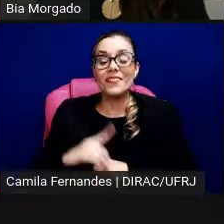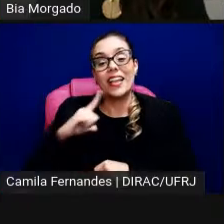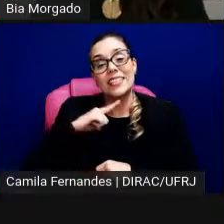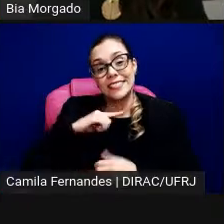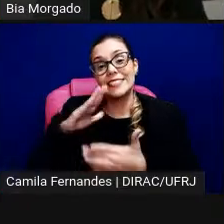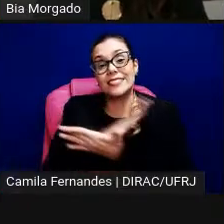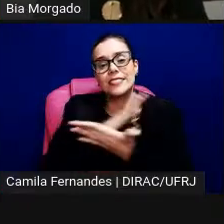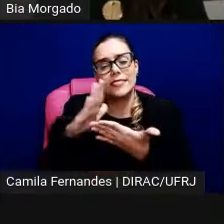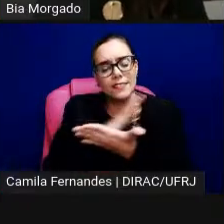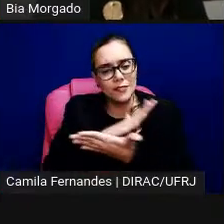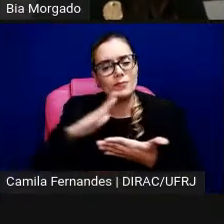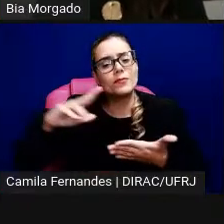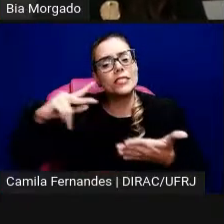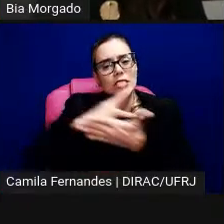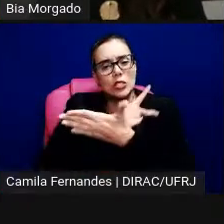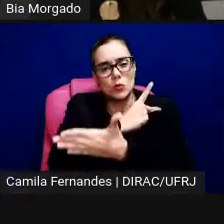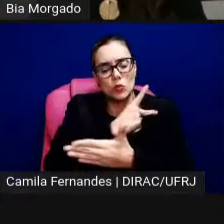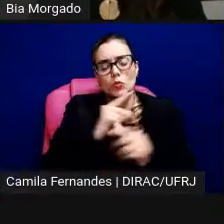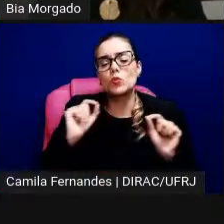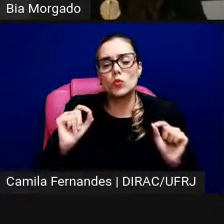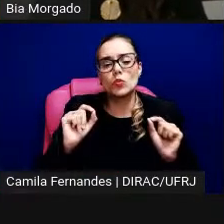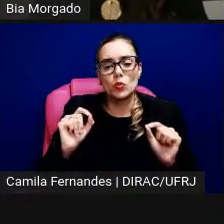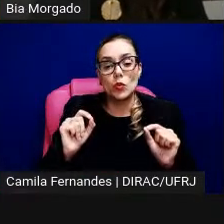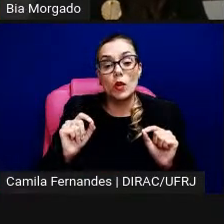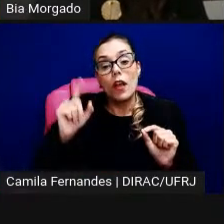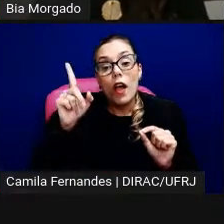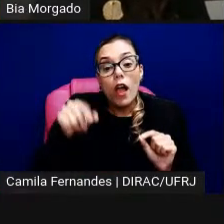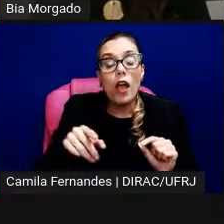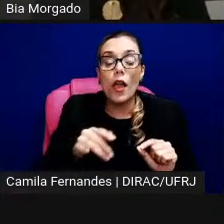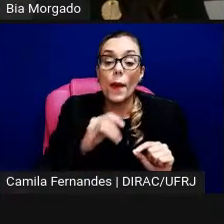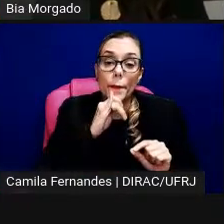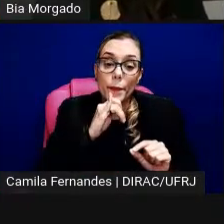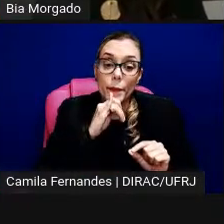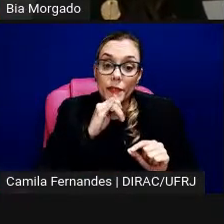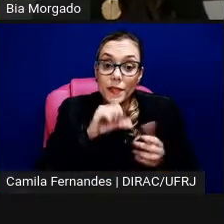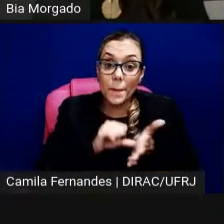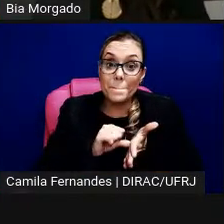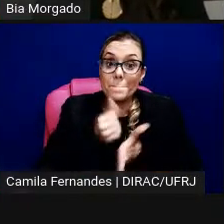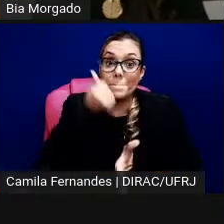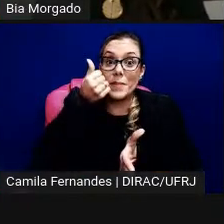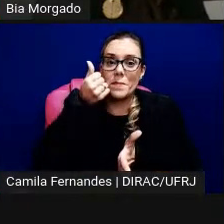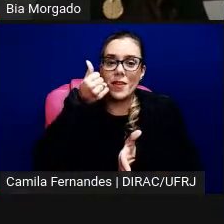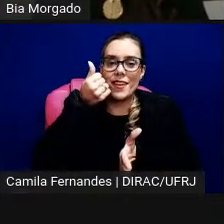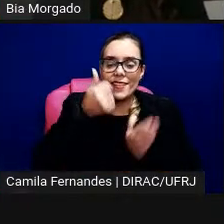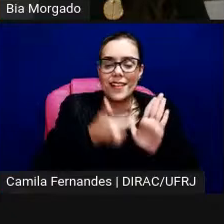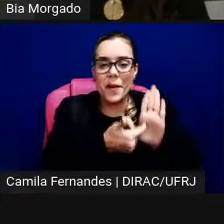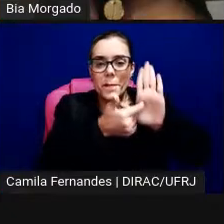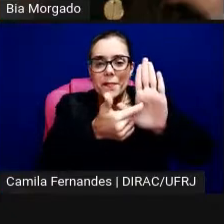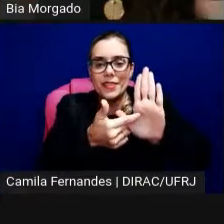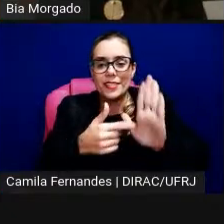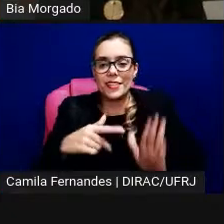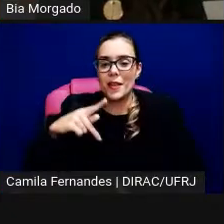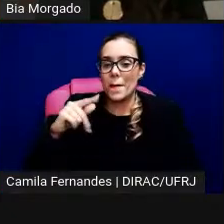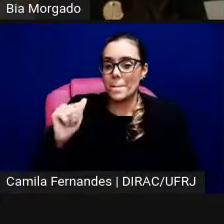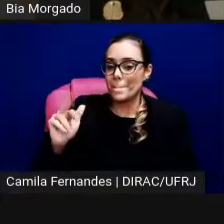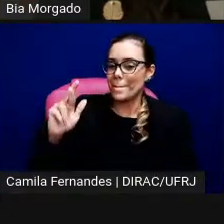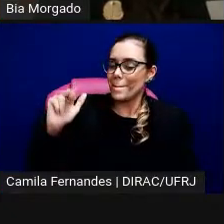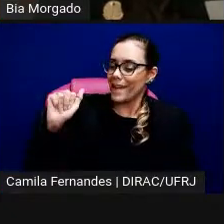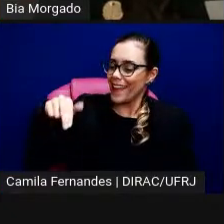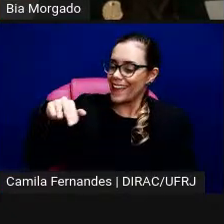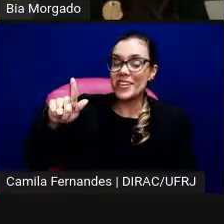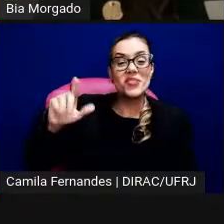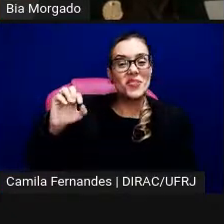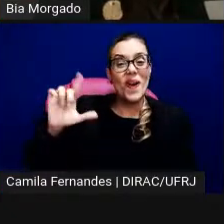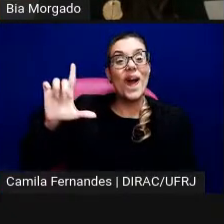situações, não sei se vocês sabem, mas a primeira apresentação pública do Parangolé, que é a primeira manifestação ambiental,